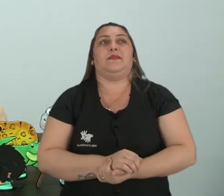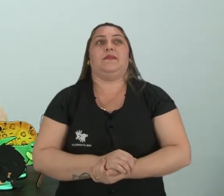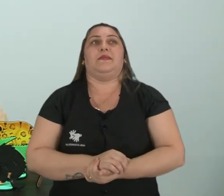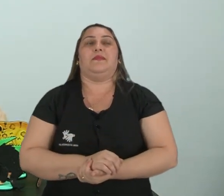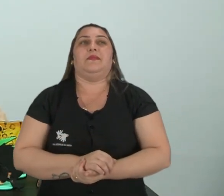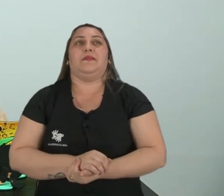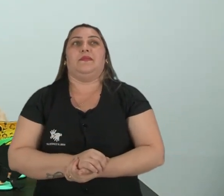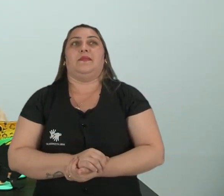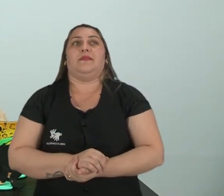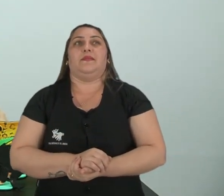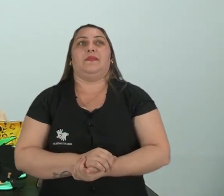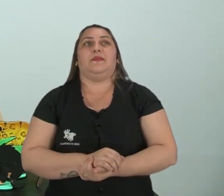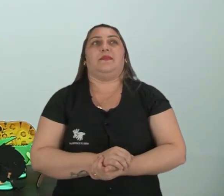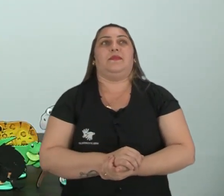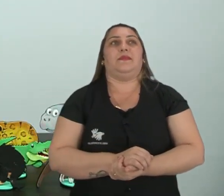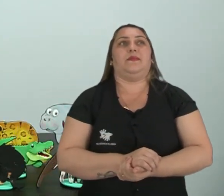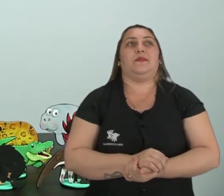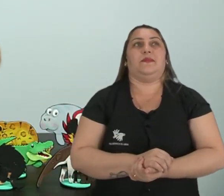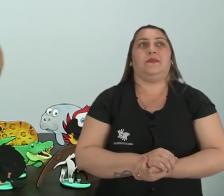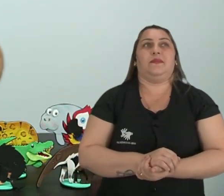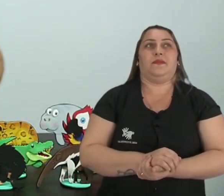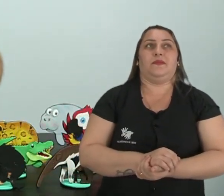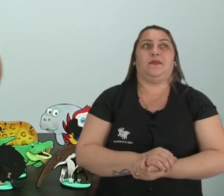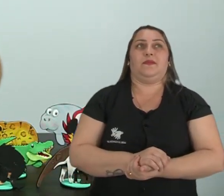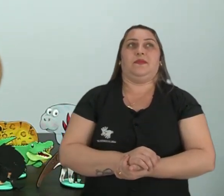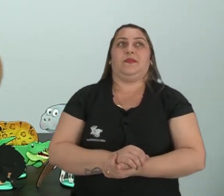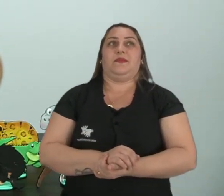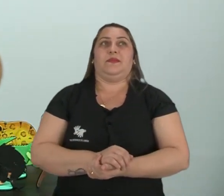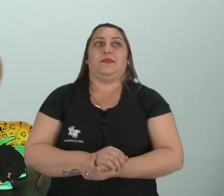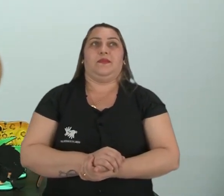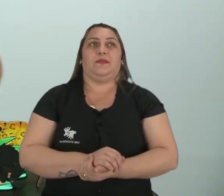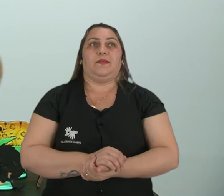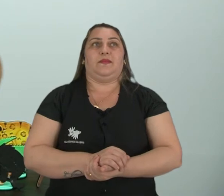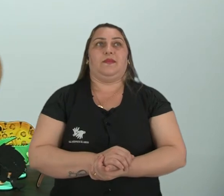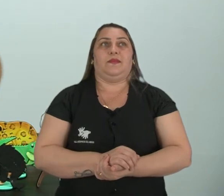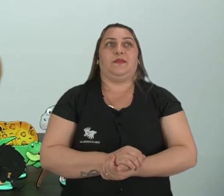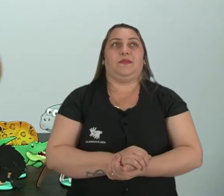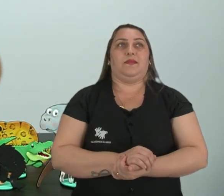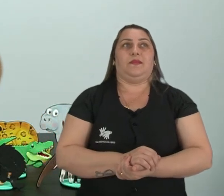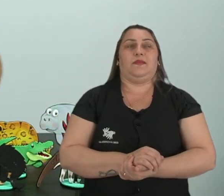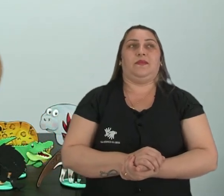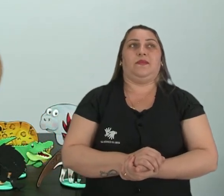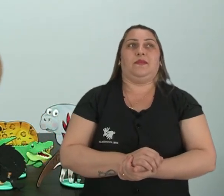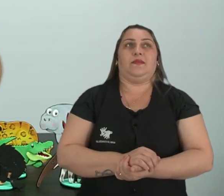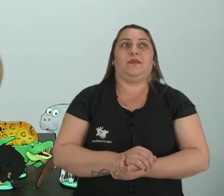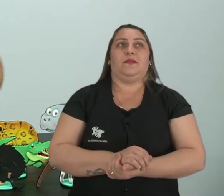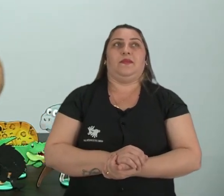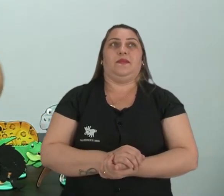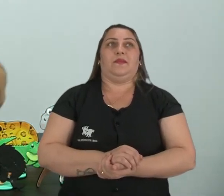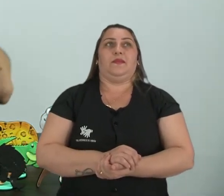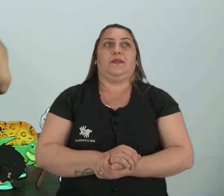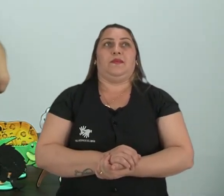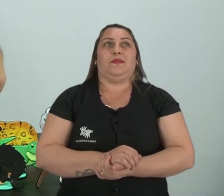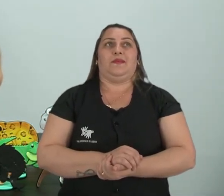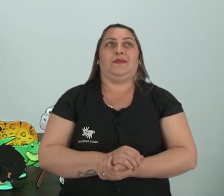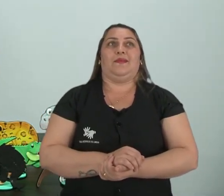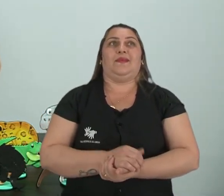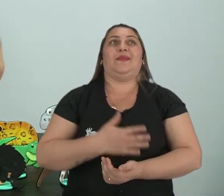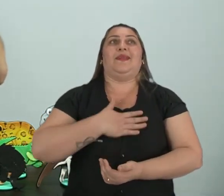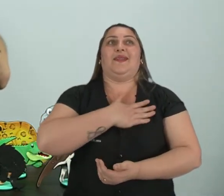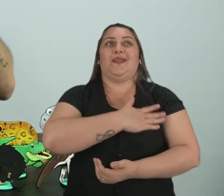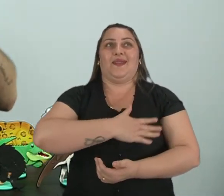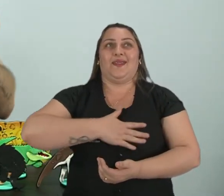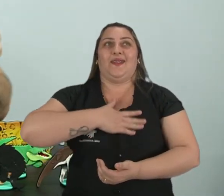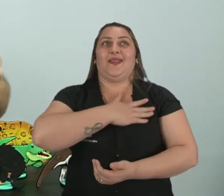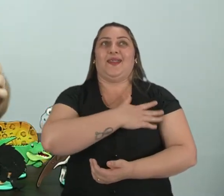E nós temos também aqui... Deixa eu ver. Ah, tem esse aqui, ó. Esse aqui todo mundo gosta, né?